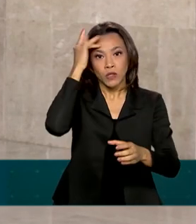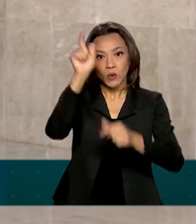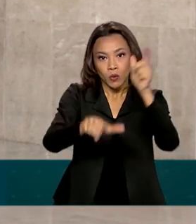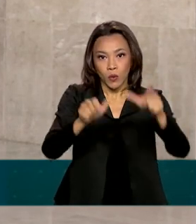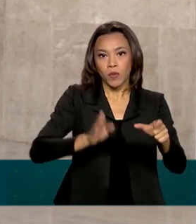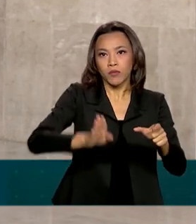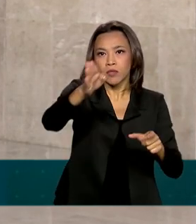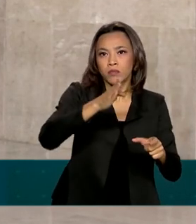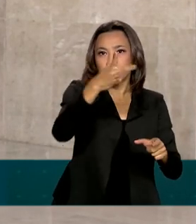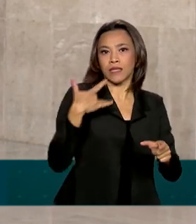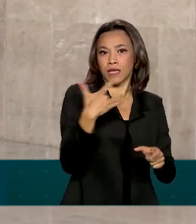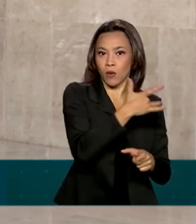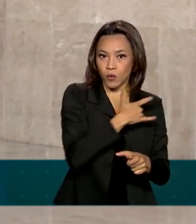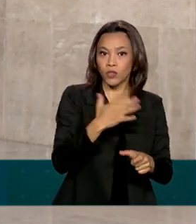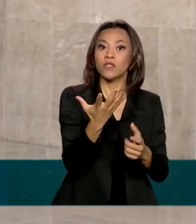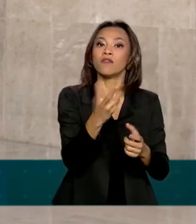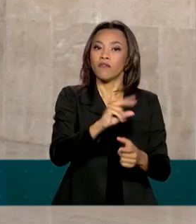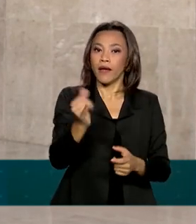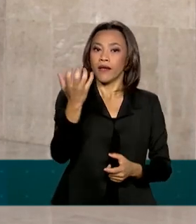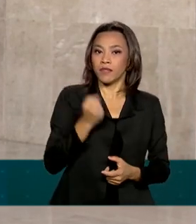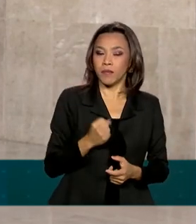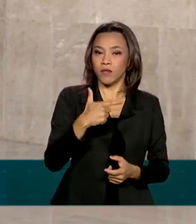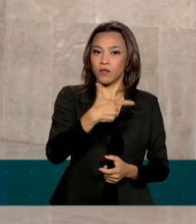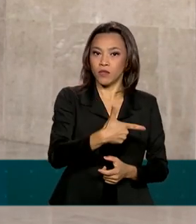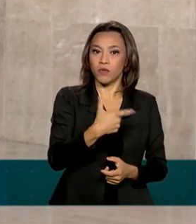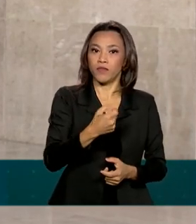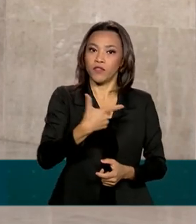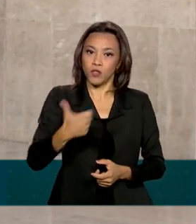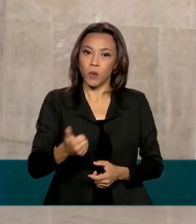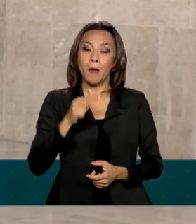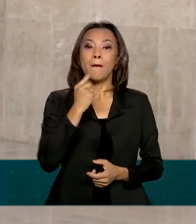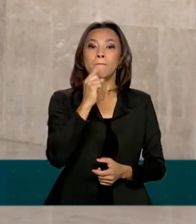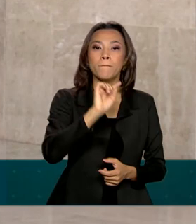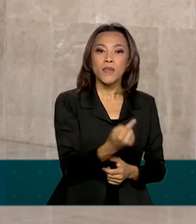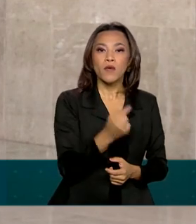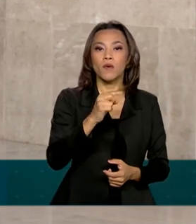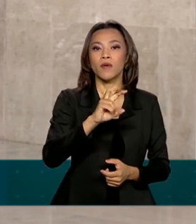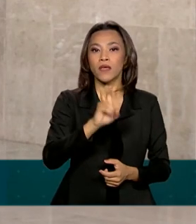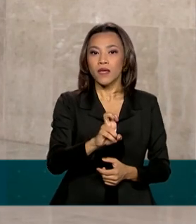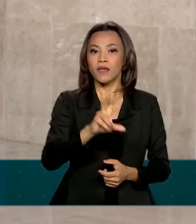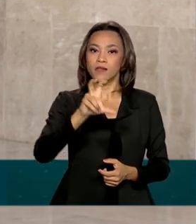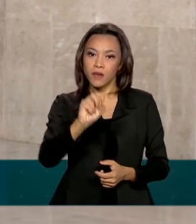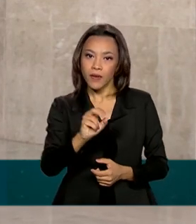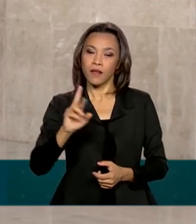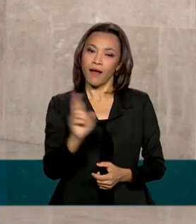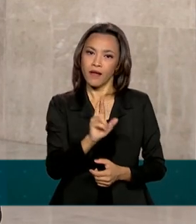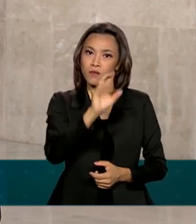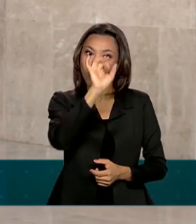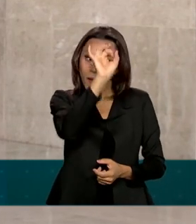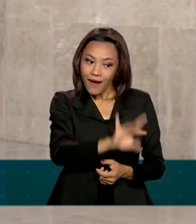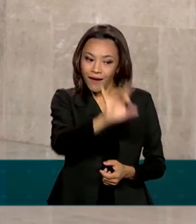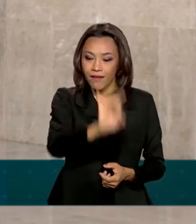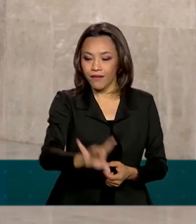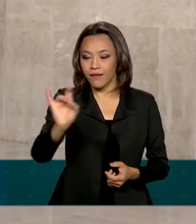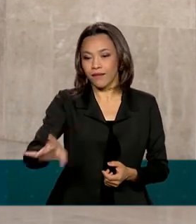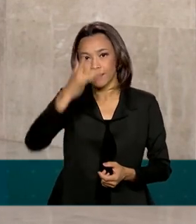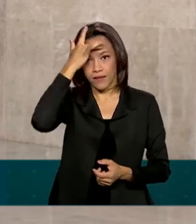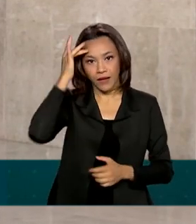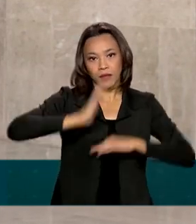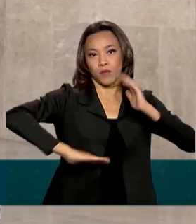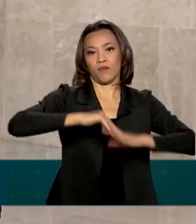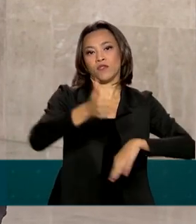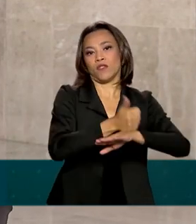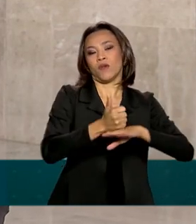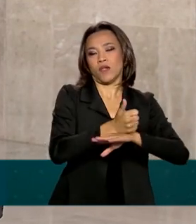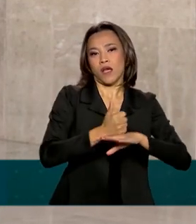receber no ano de 2021. Esse valor é de R$.550,00 por agente comunitário de saúde que vai ser repassado para os